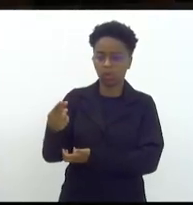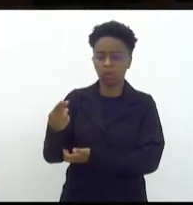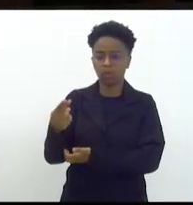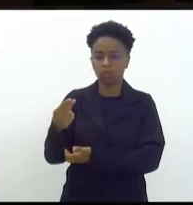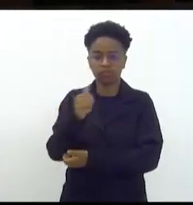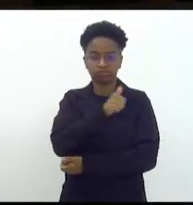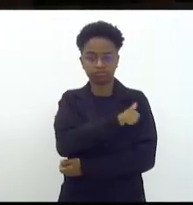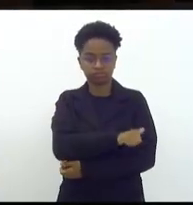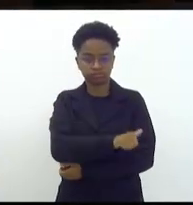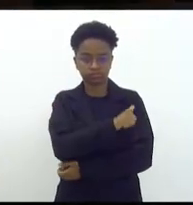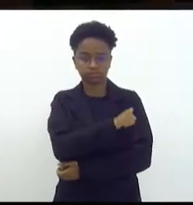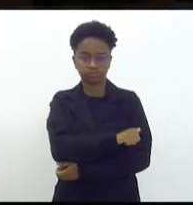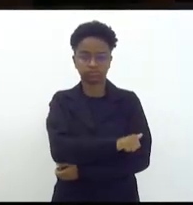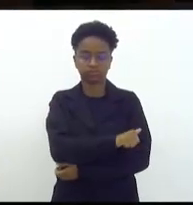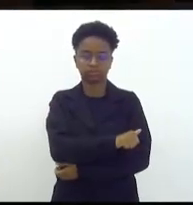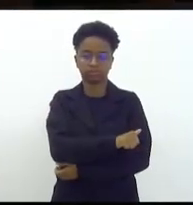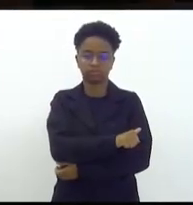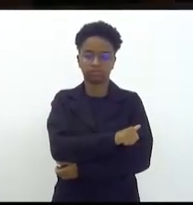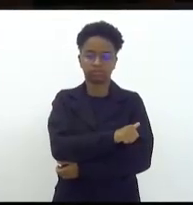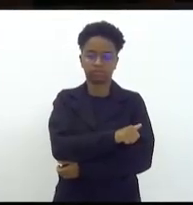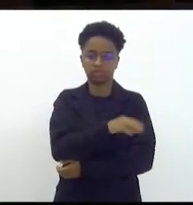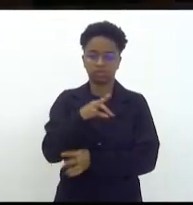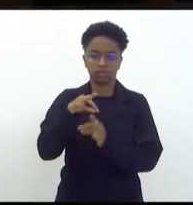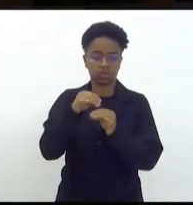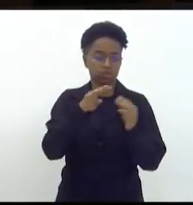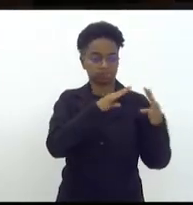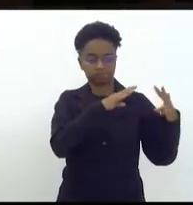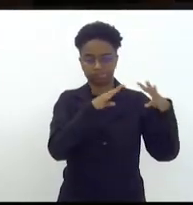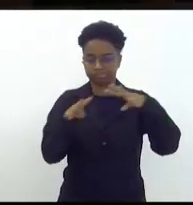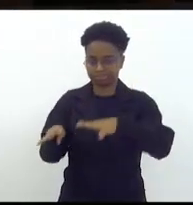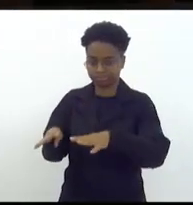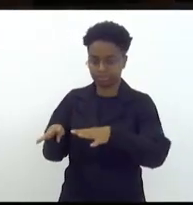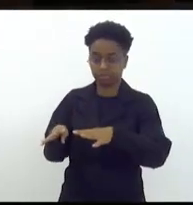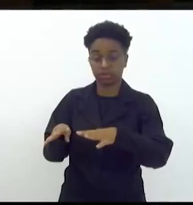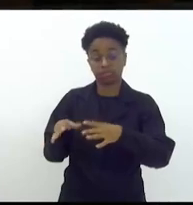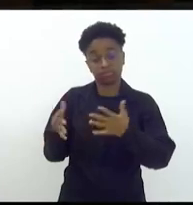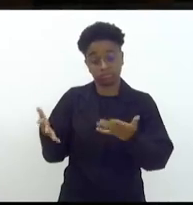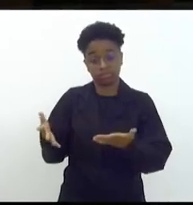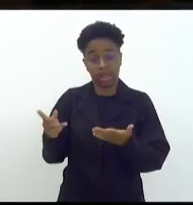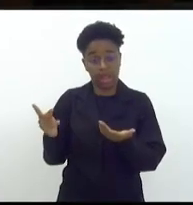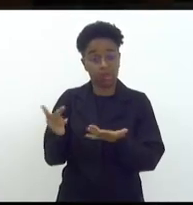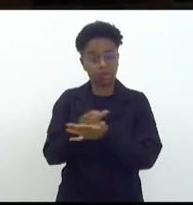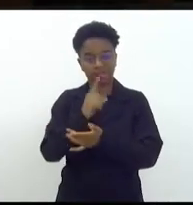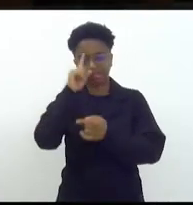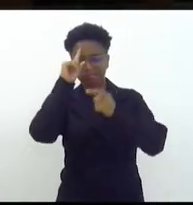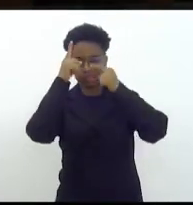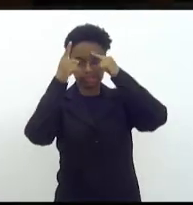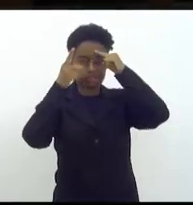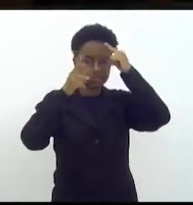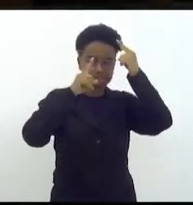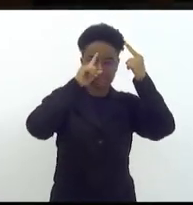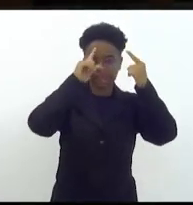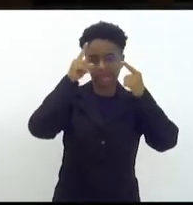o Rio de Janeiro está visibilizado por essas situações vem essas ideias